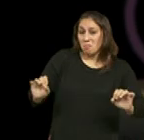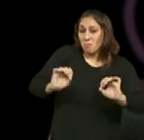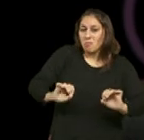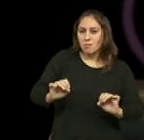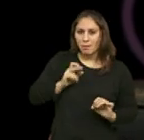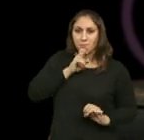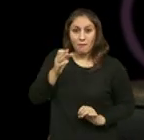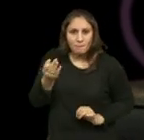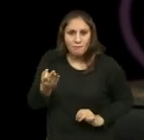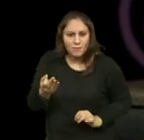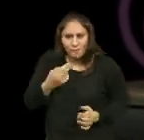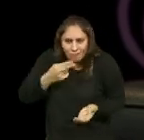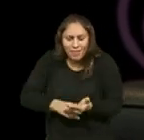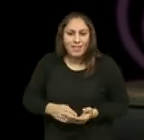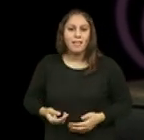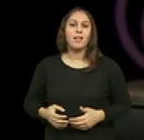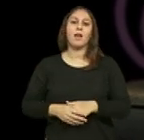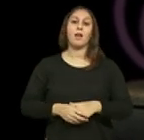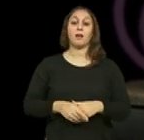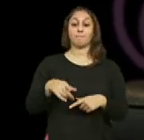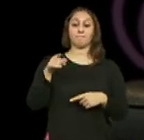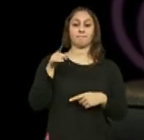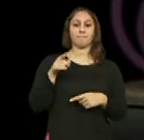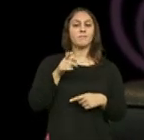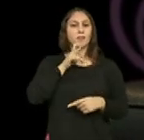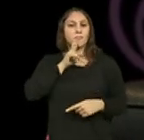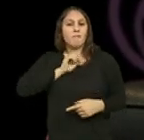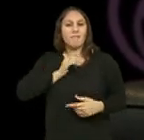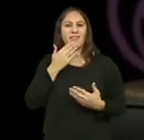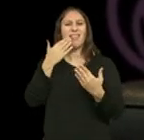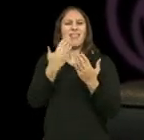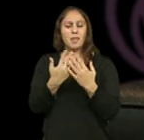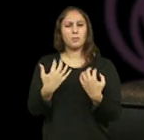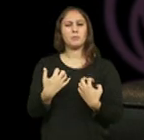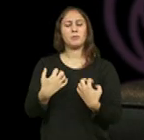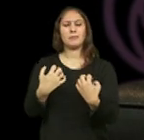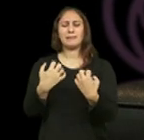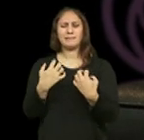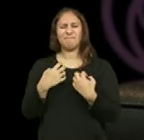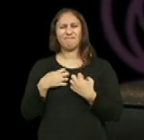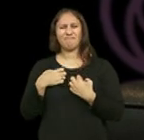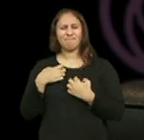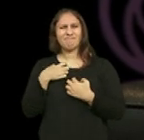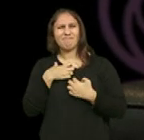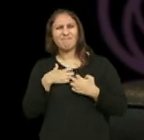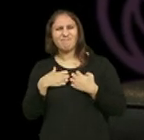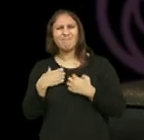não serve mesmo. E aquilo criou, e a minha resposta é que criou algum incómodo na